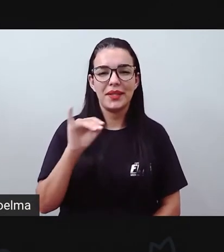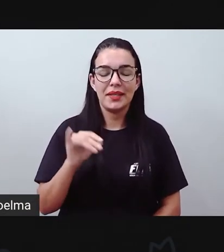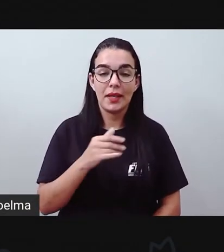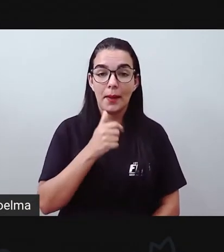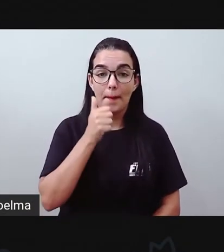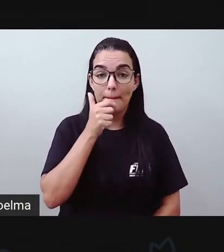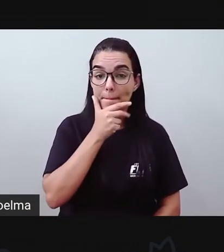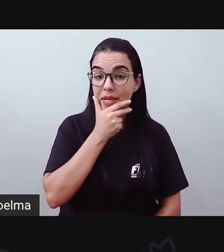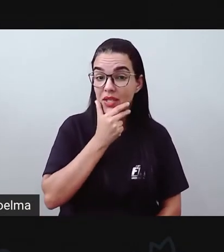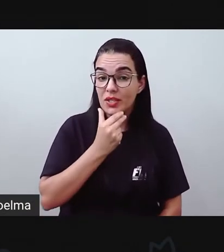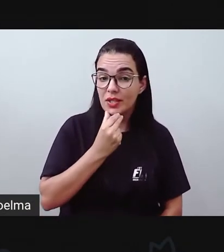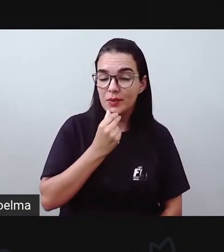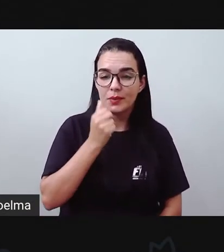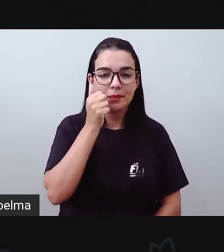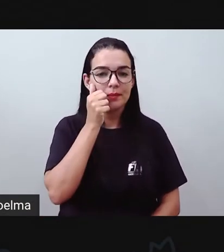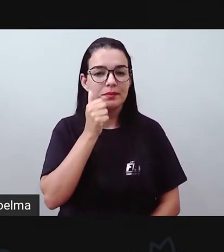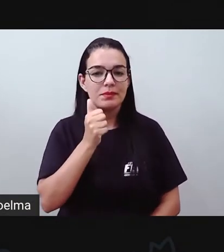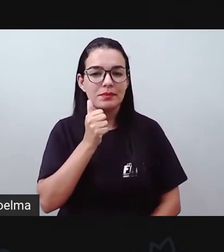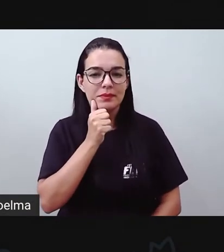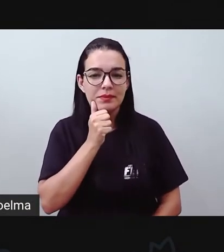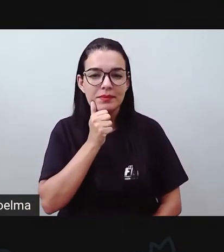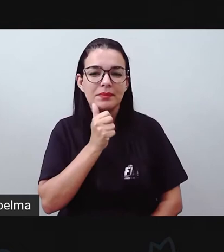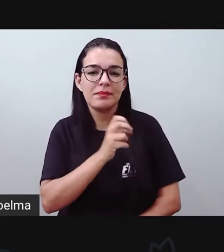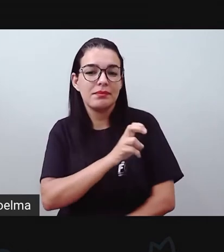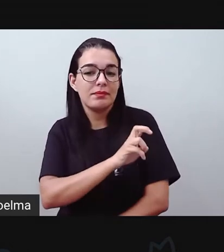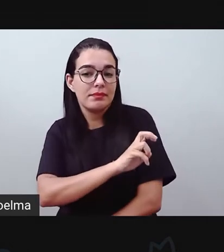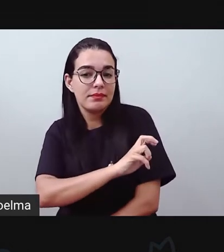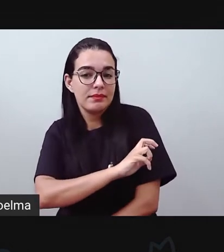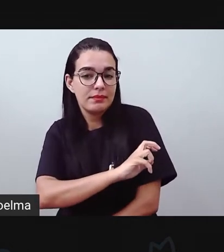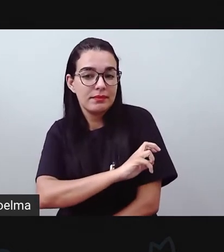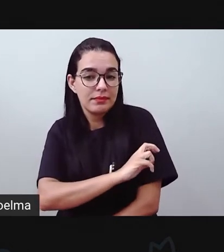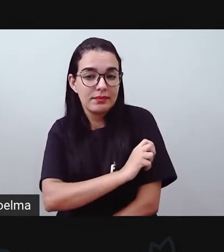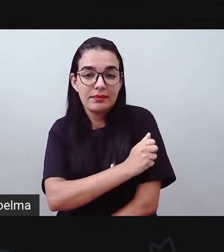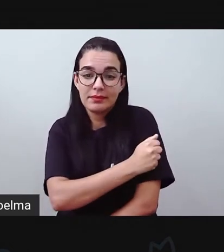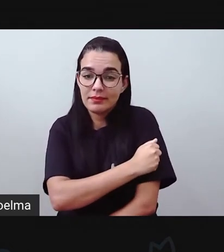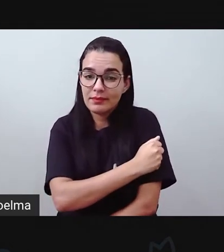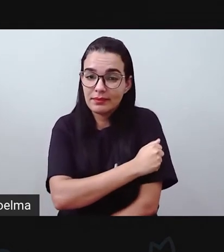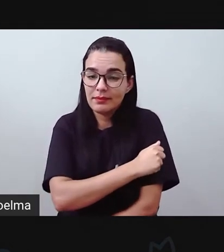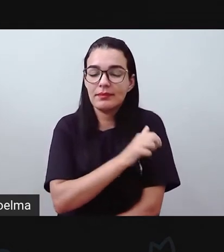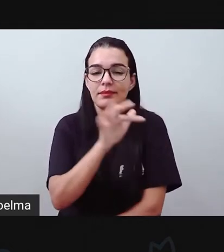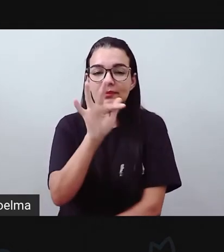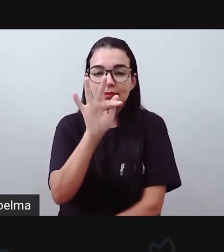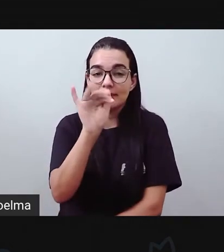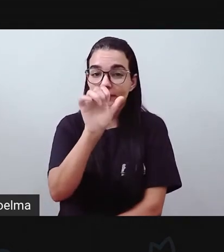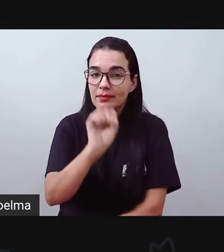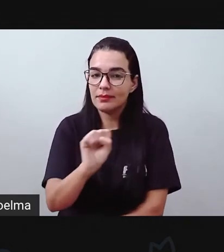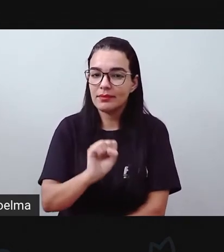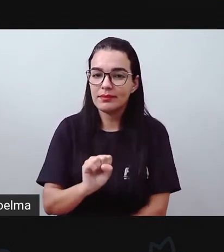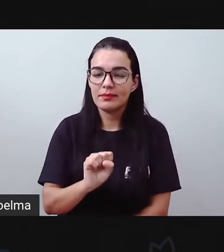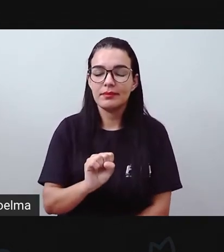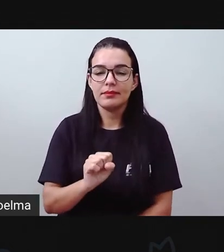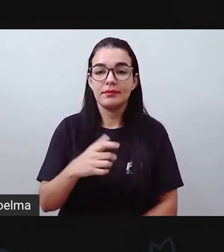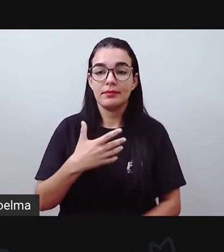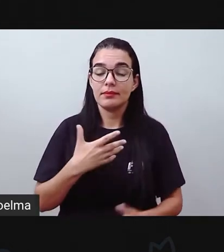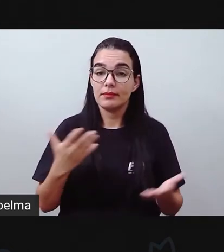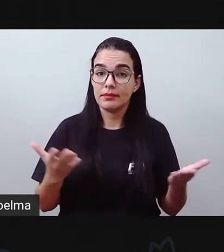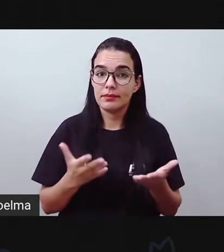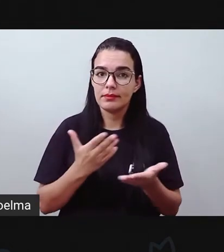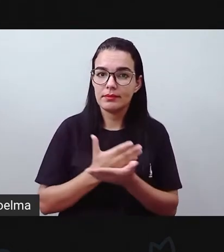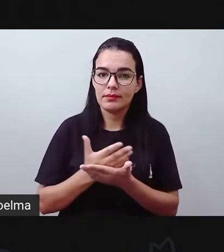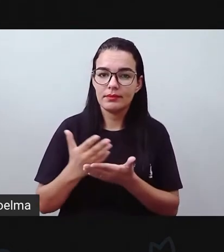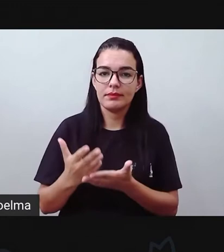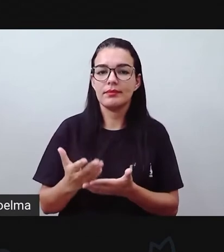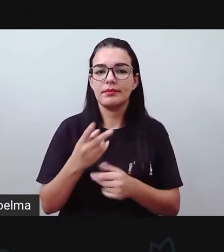meninos e meninas das turmas do quinto ano, olhem só, estamos aqui para começarmos mais uma videoaula, não é? Para